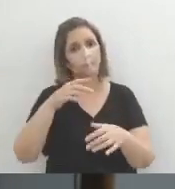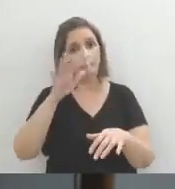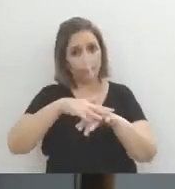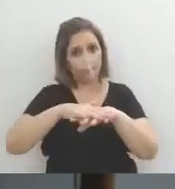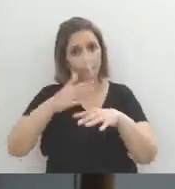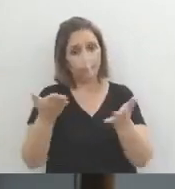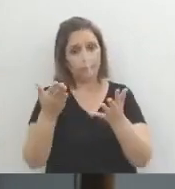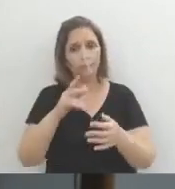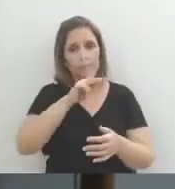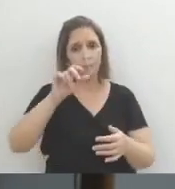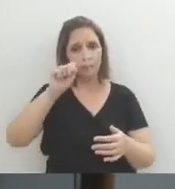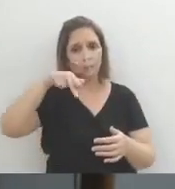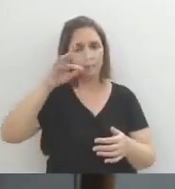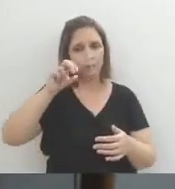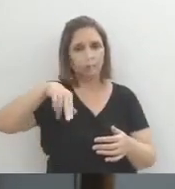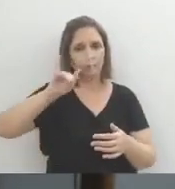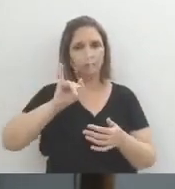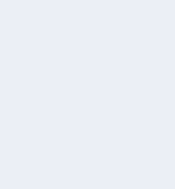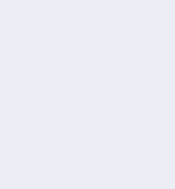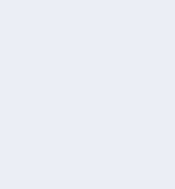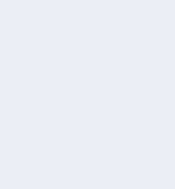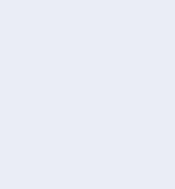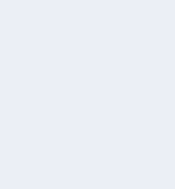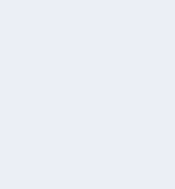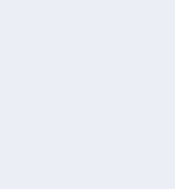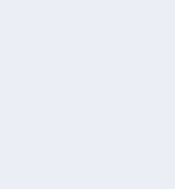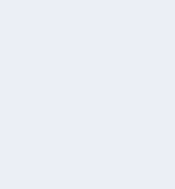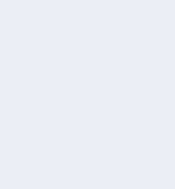matemática, com o professor Antônio Arthur. E